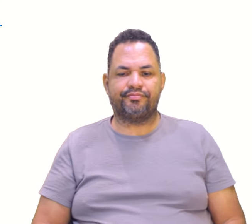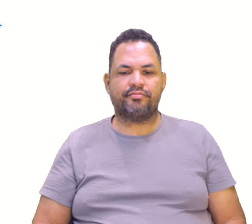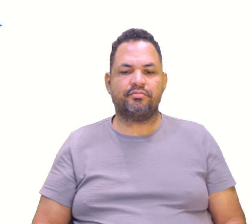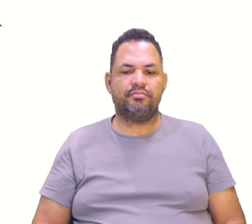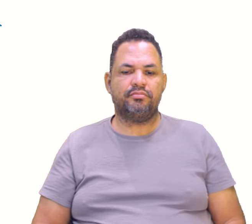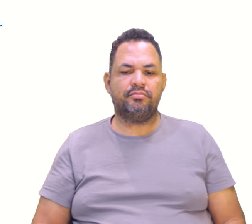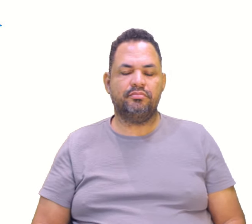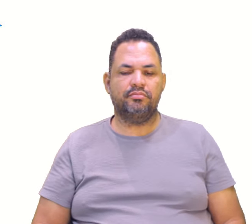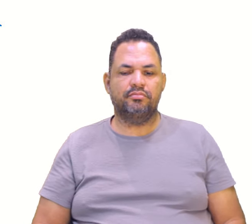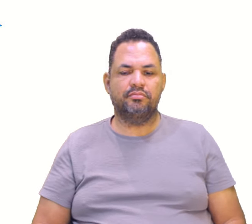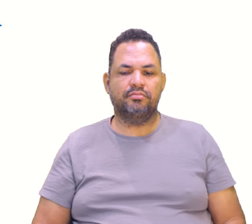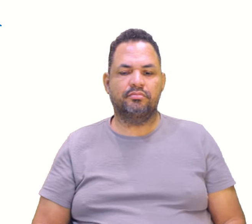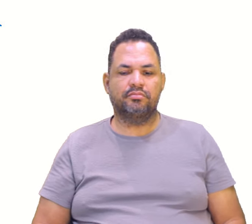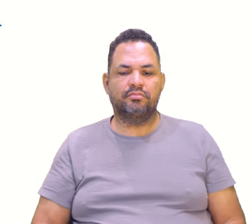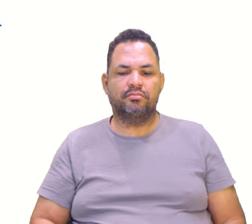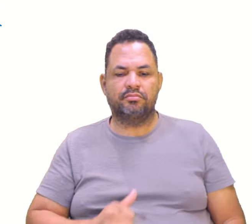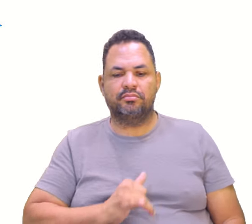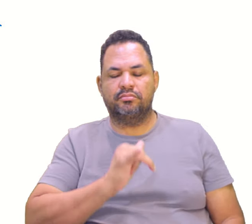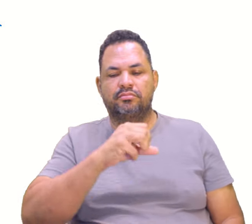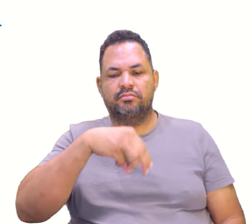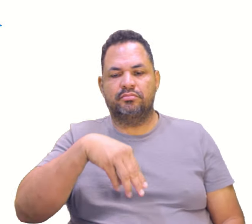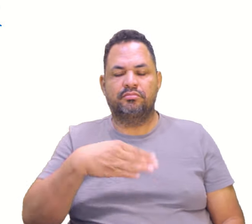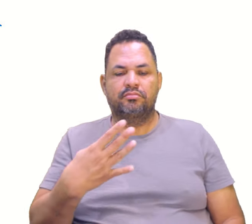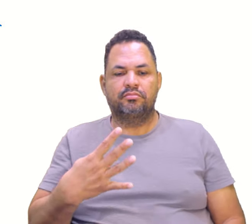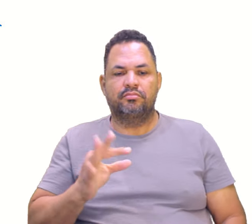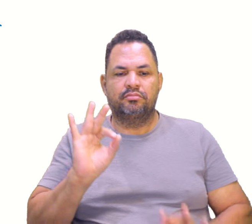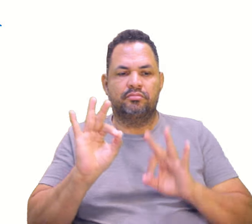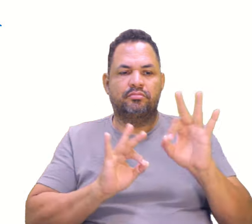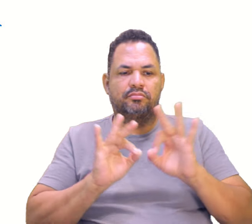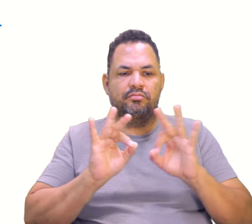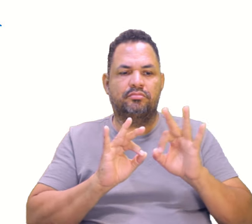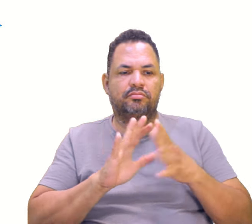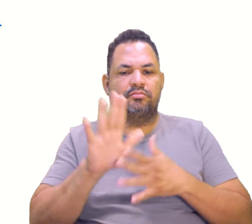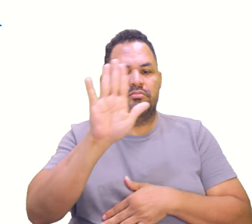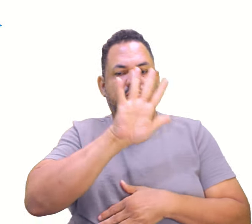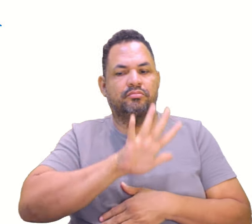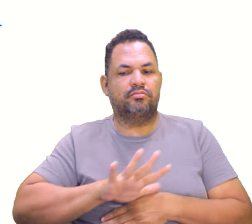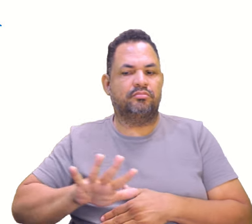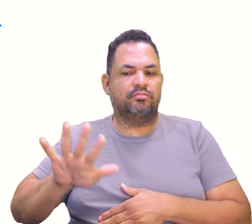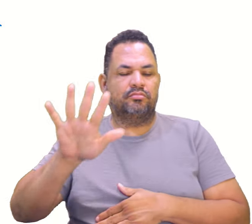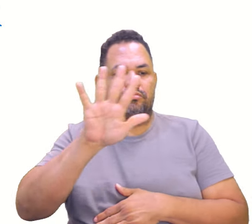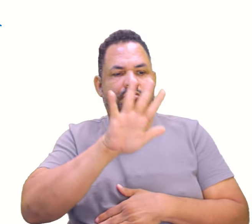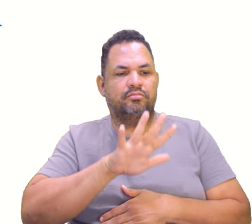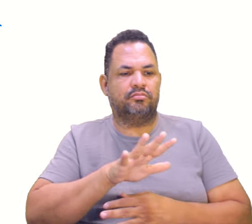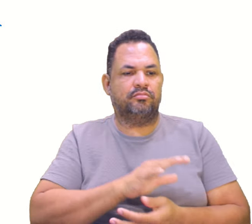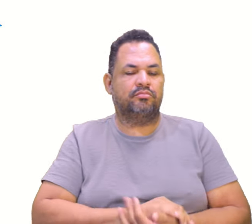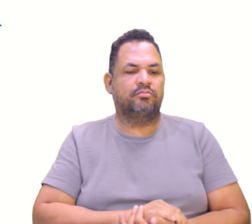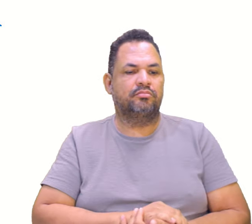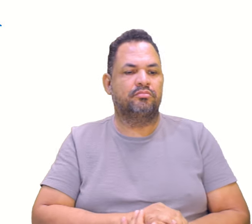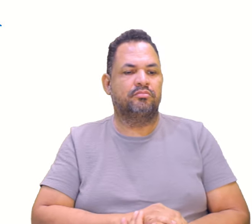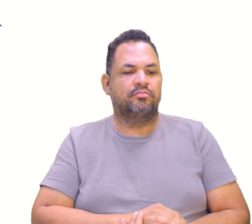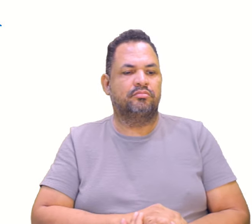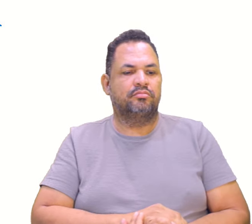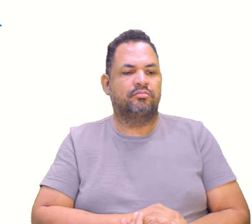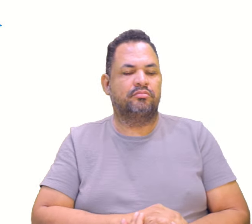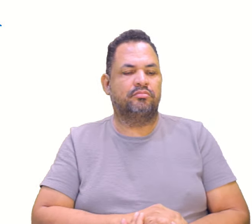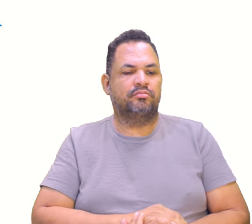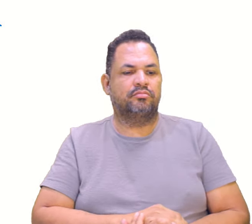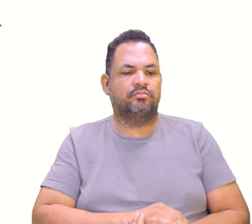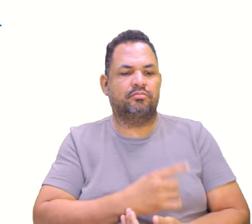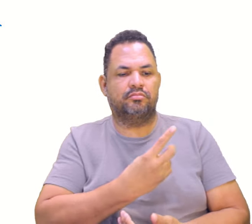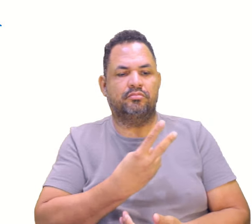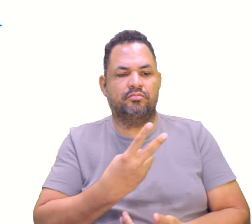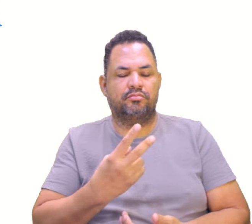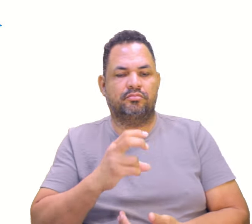4. Esse é o nosso y médio. Vamos colocar no plano agora? Vamos lá. Quem é o ponto A? 6 para x, ó. 1, 2, 3, 4,